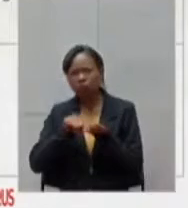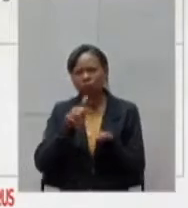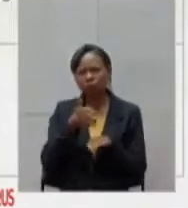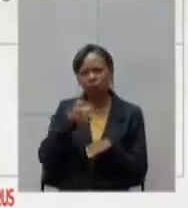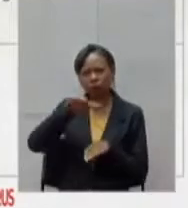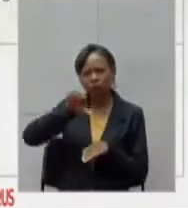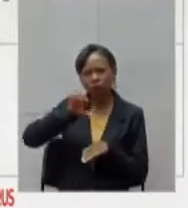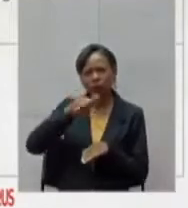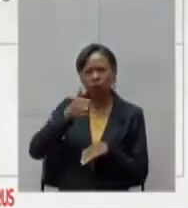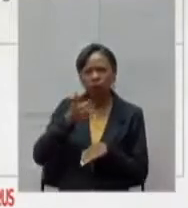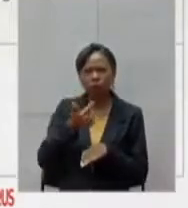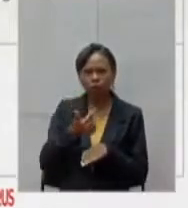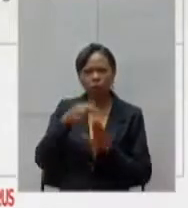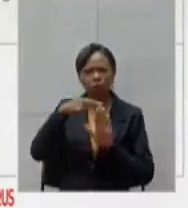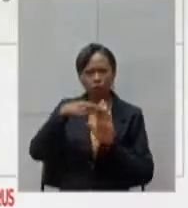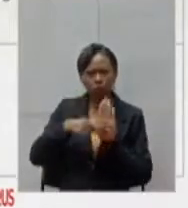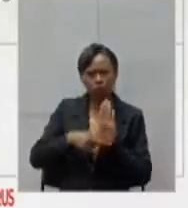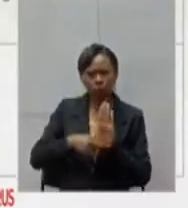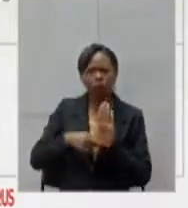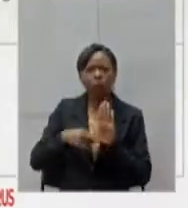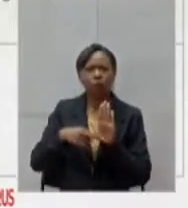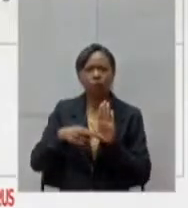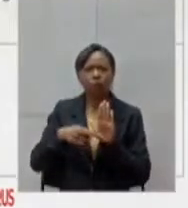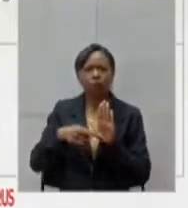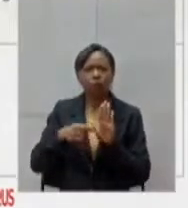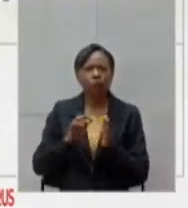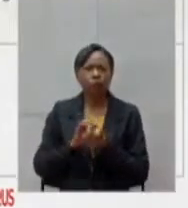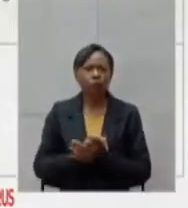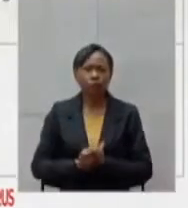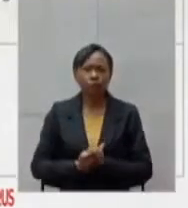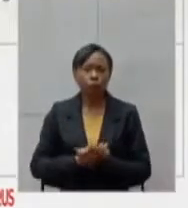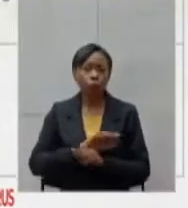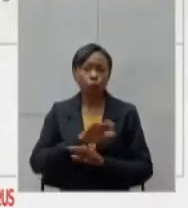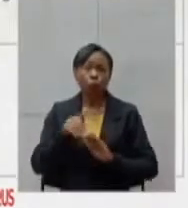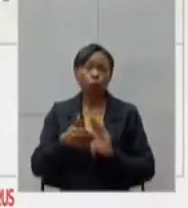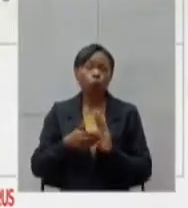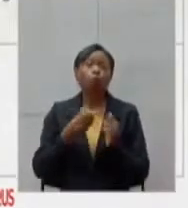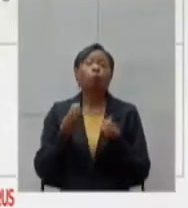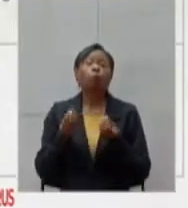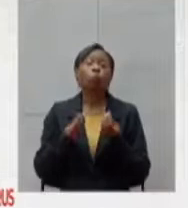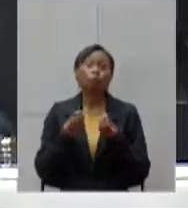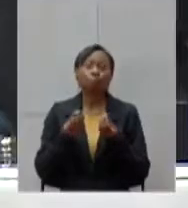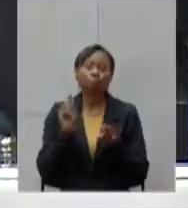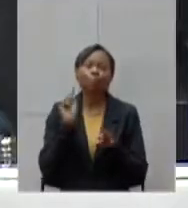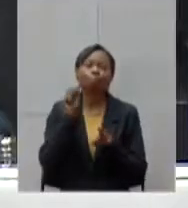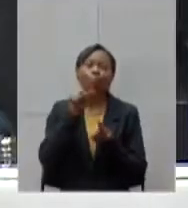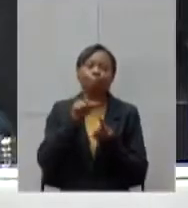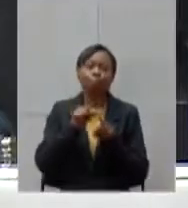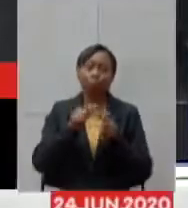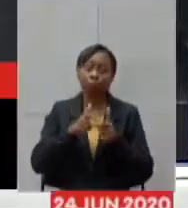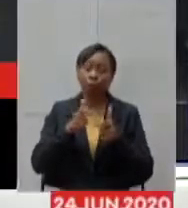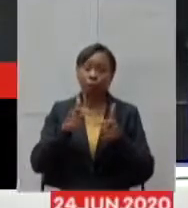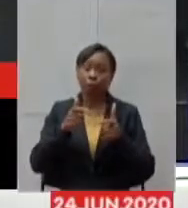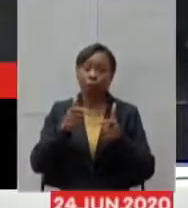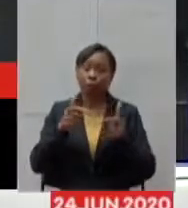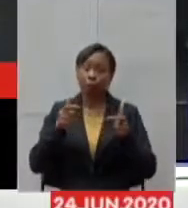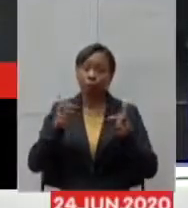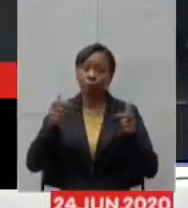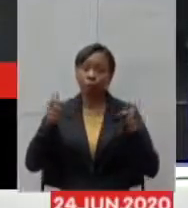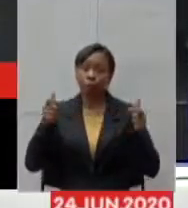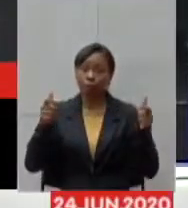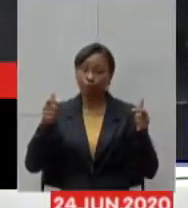cardioversores com marca passo, 160. Isso tudo com o objetivo de ampliar a rede dentro do nosso planejamento.